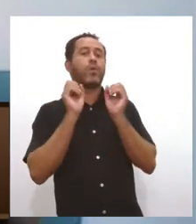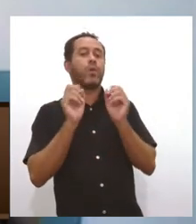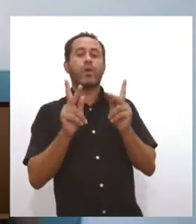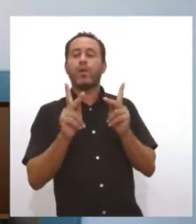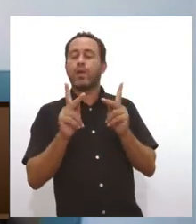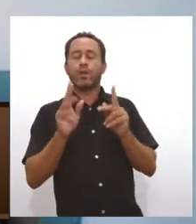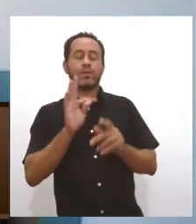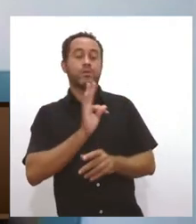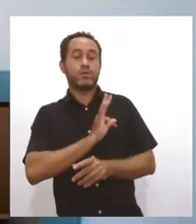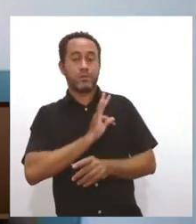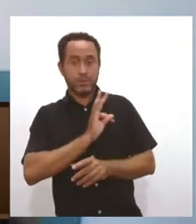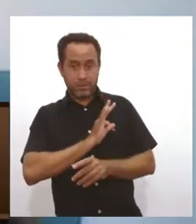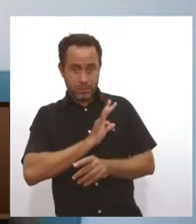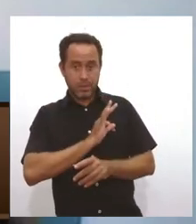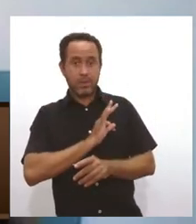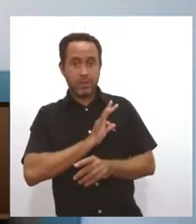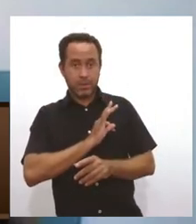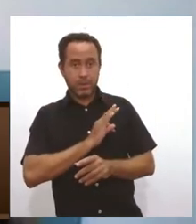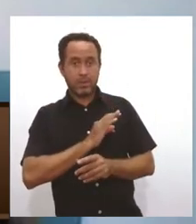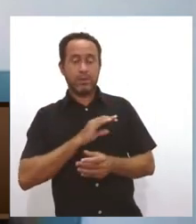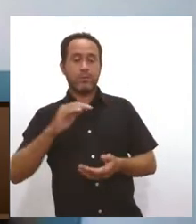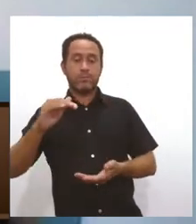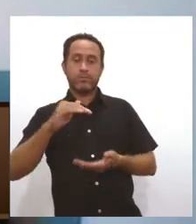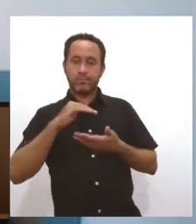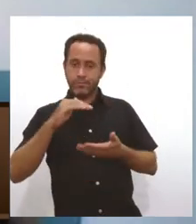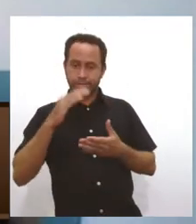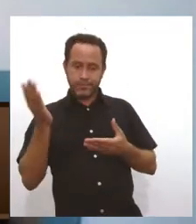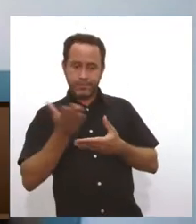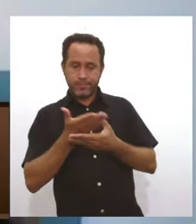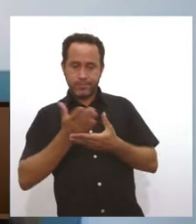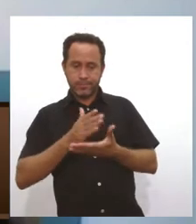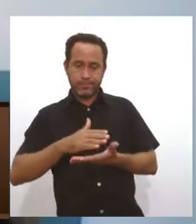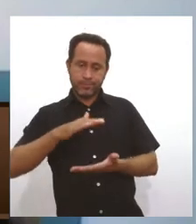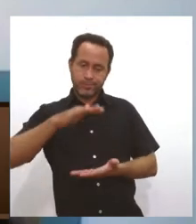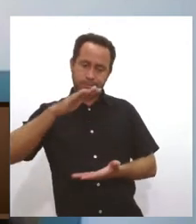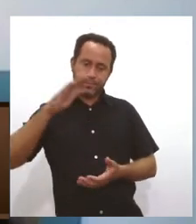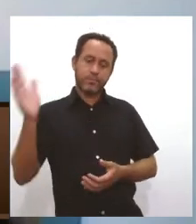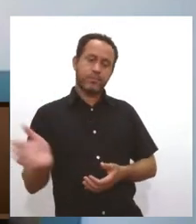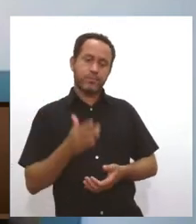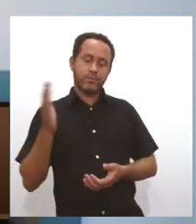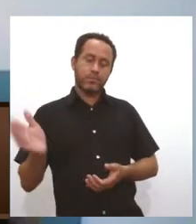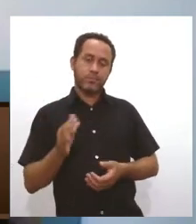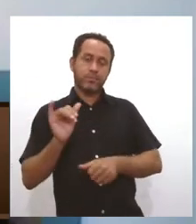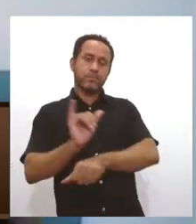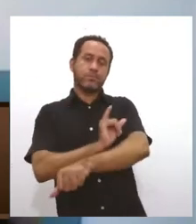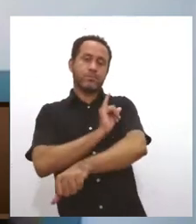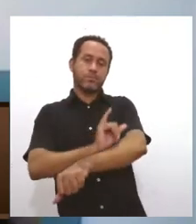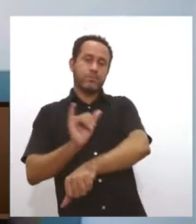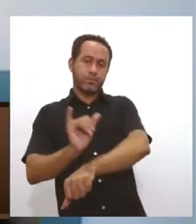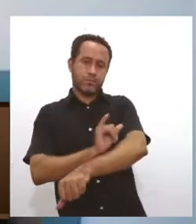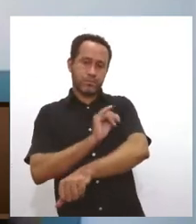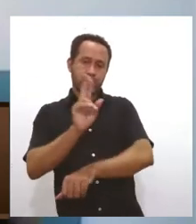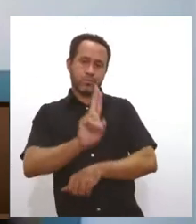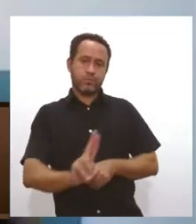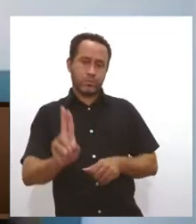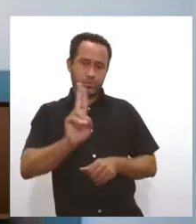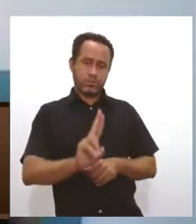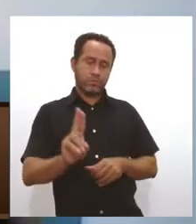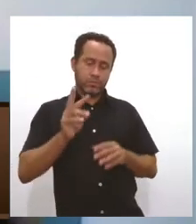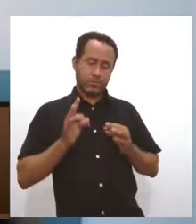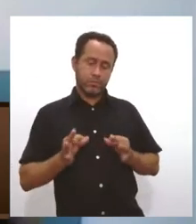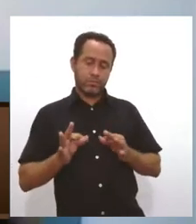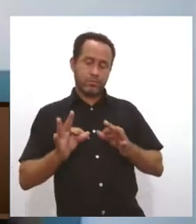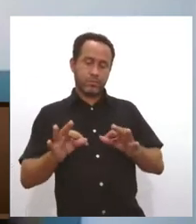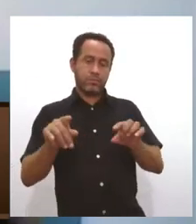Técnicas para estarem recebendo esses processos e estar dando celeridade de forma mais dinâmica, utilizando aí a tecnologia